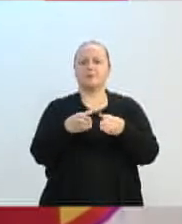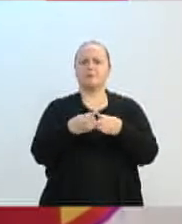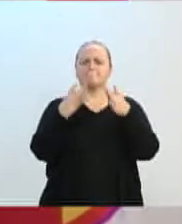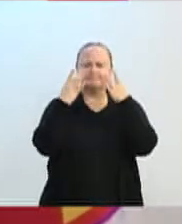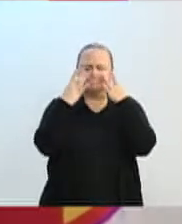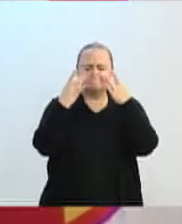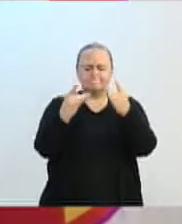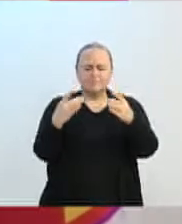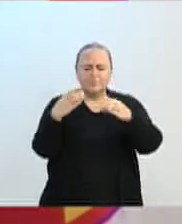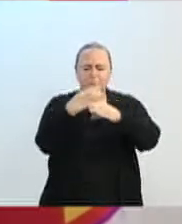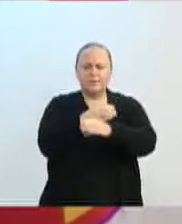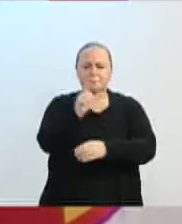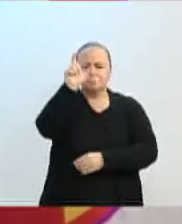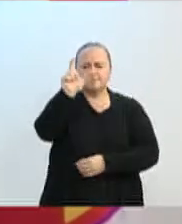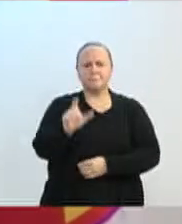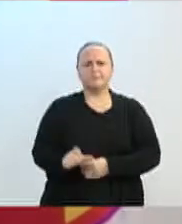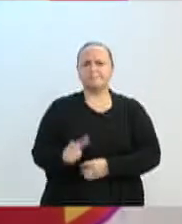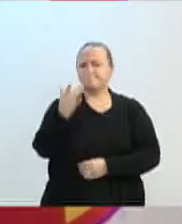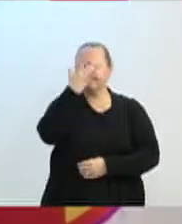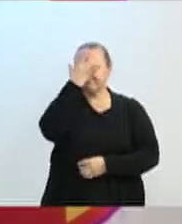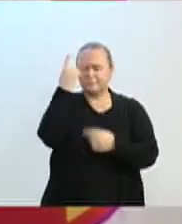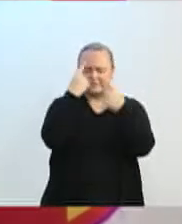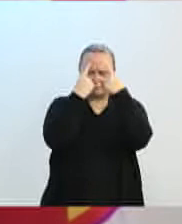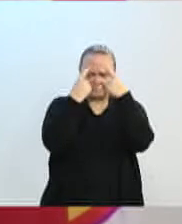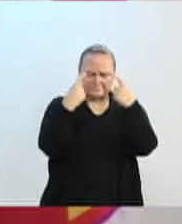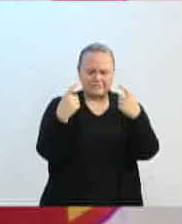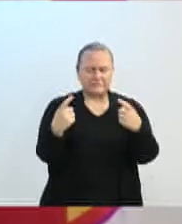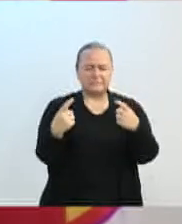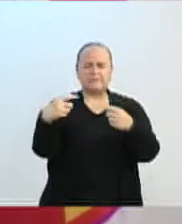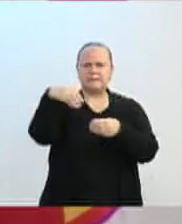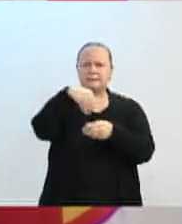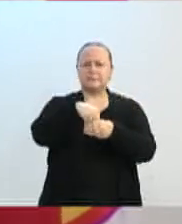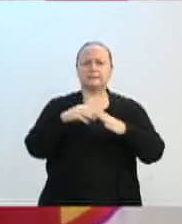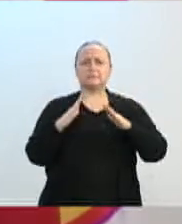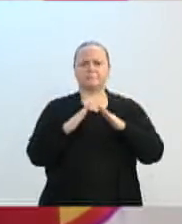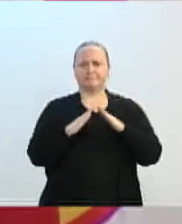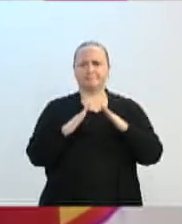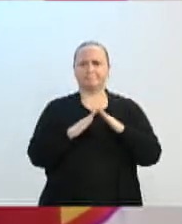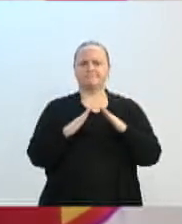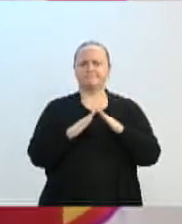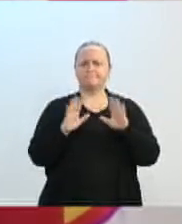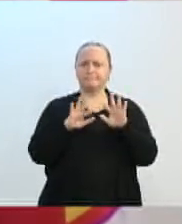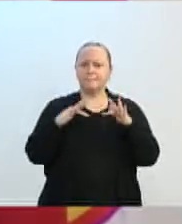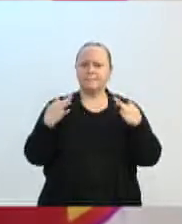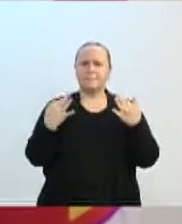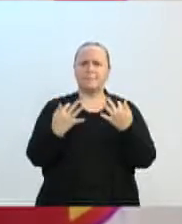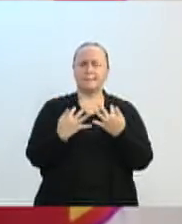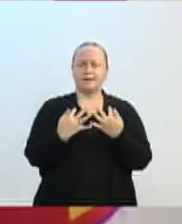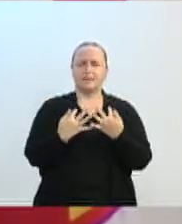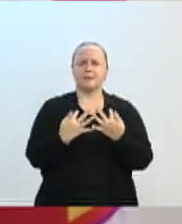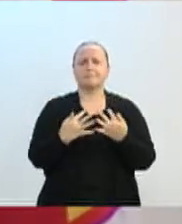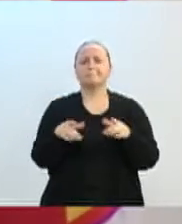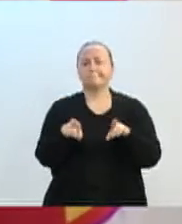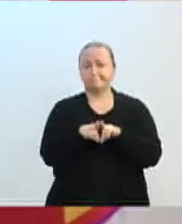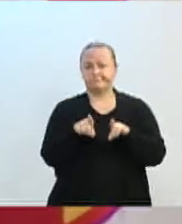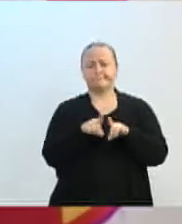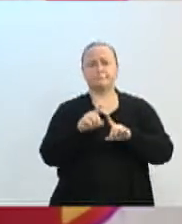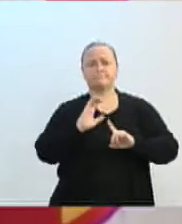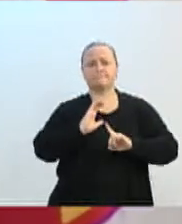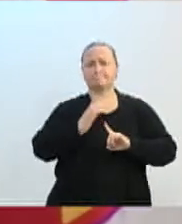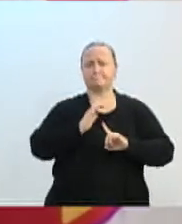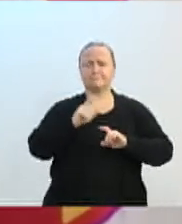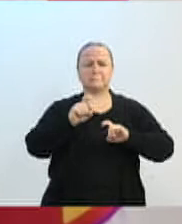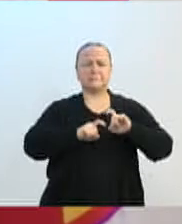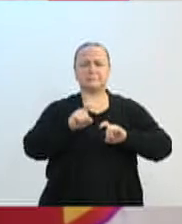Integral às Pessoas de Violência, em situação de violência doméstica, familiar, institucional e sexual deblumenal.